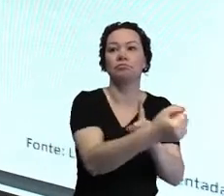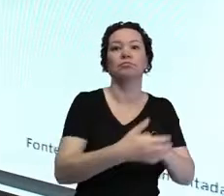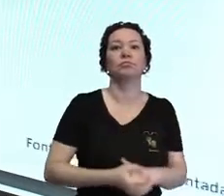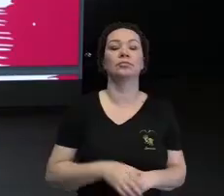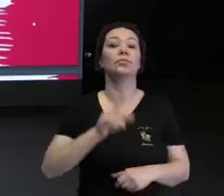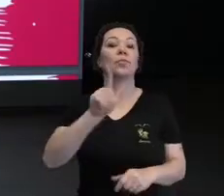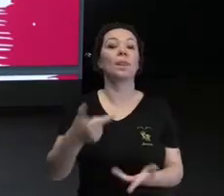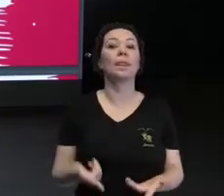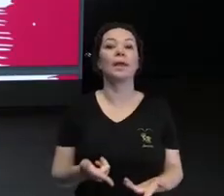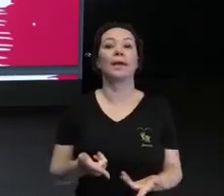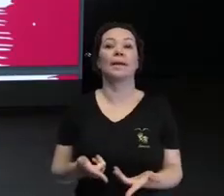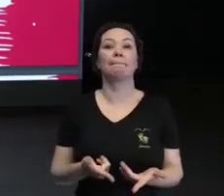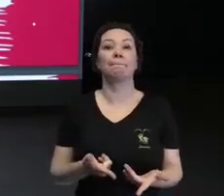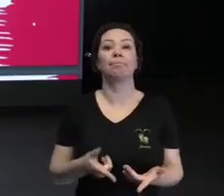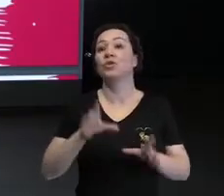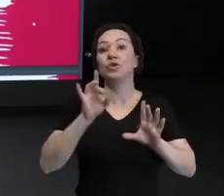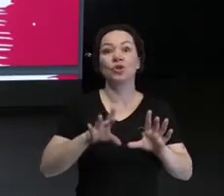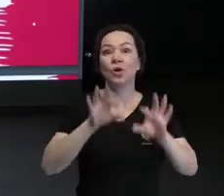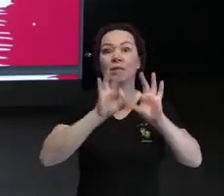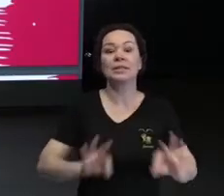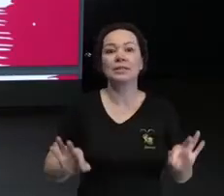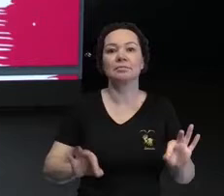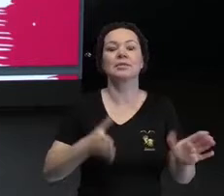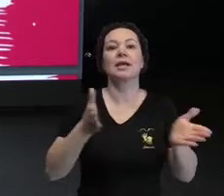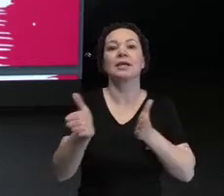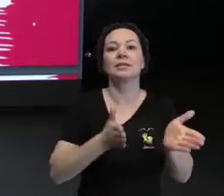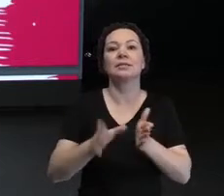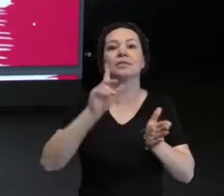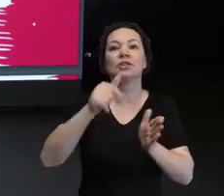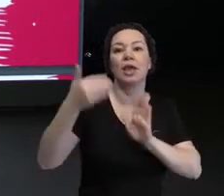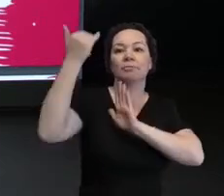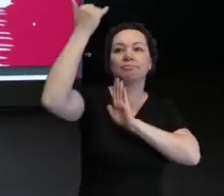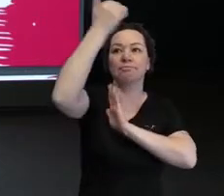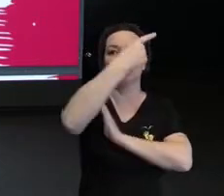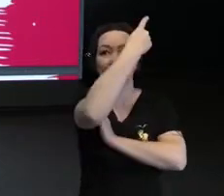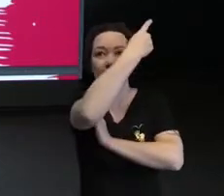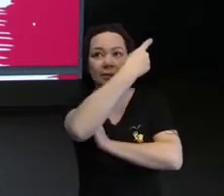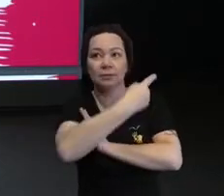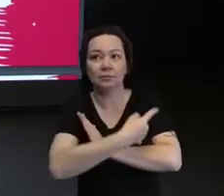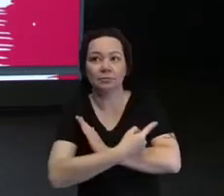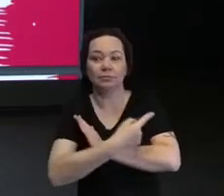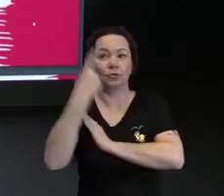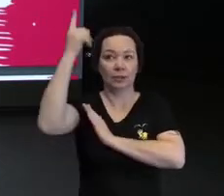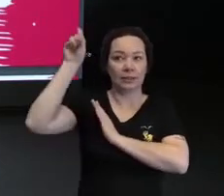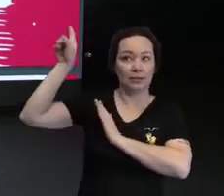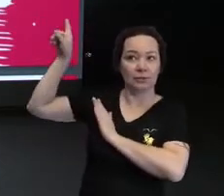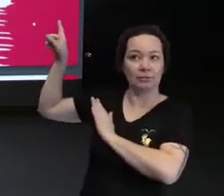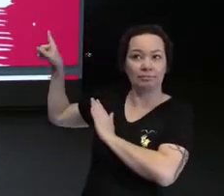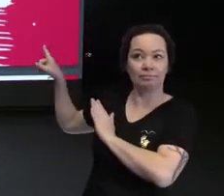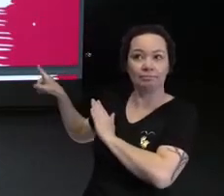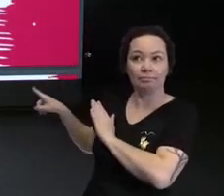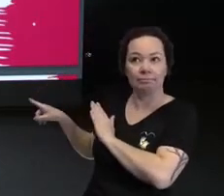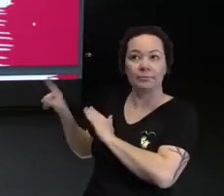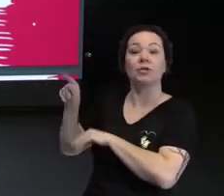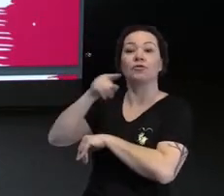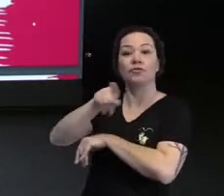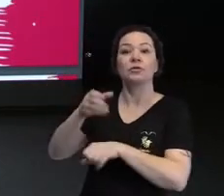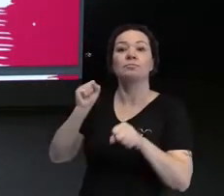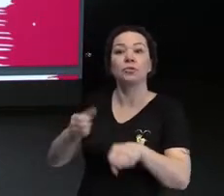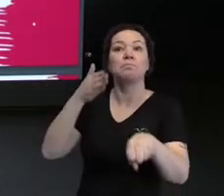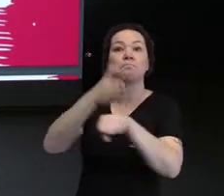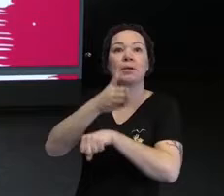É nada mais do que isso, acessibilidade. é você poder estar nos lugares e participar